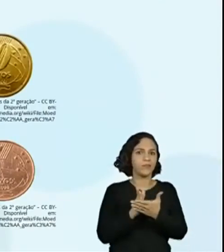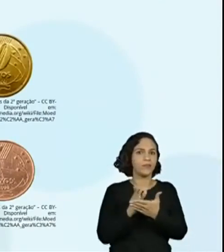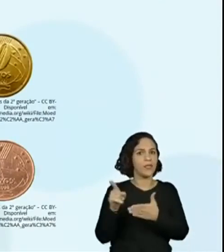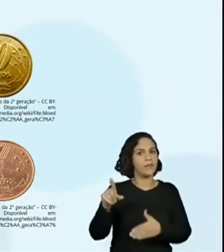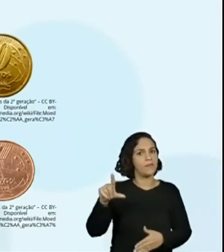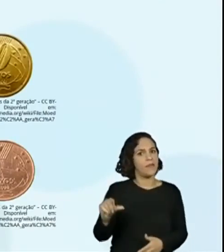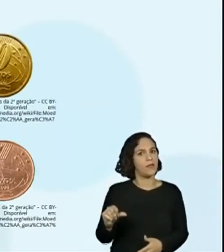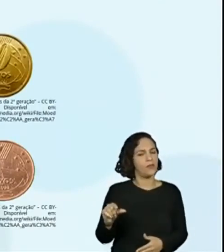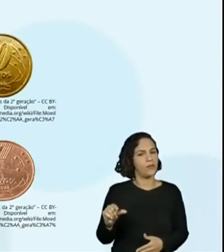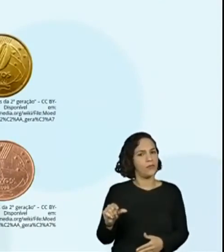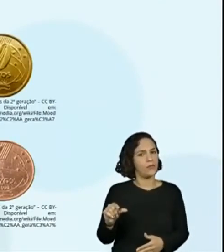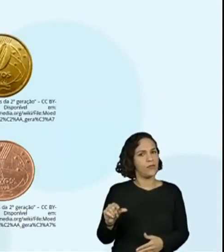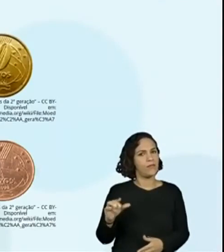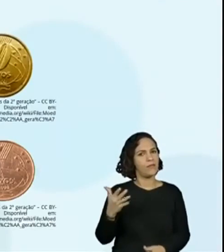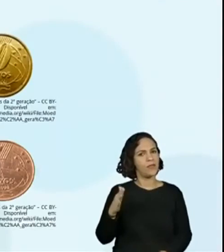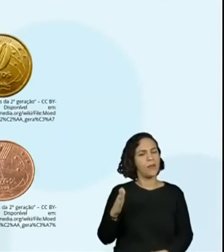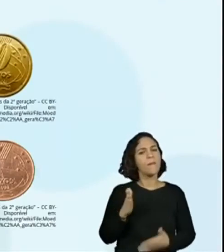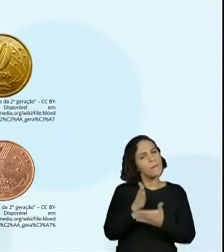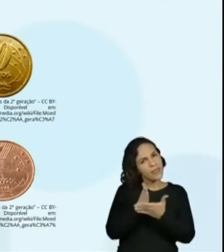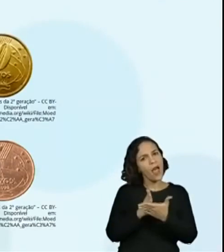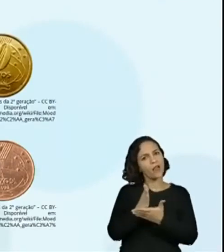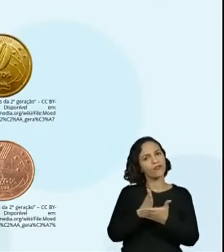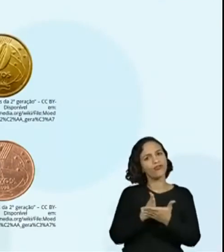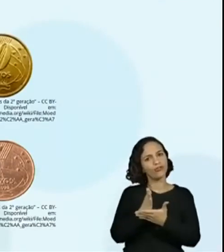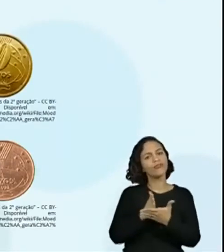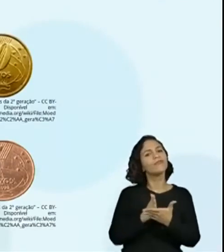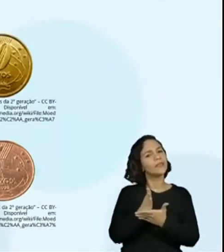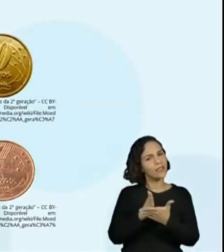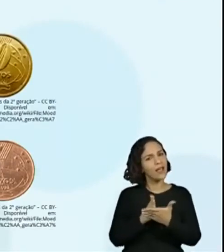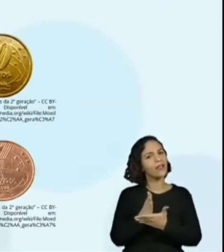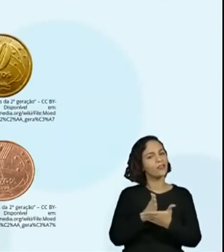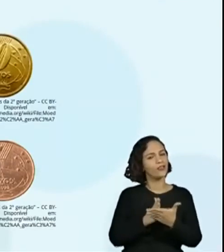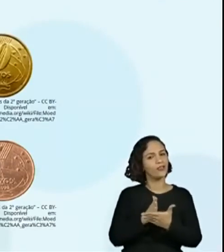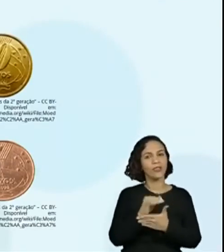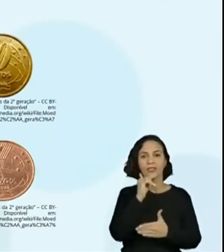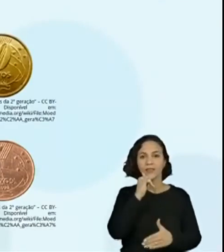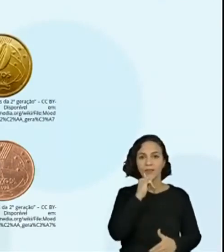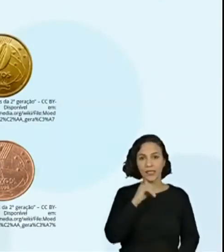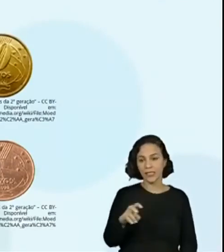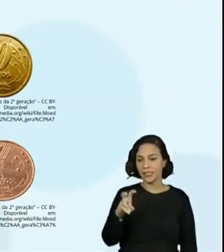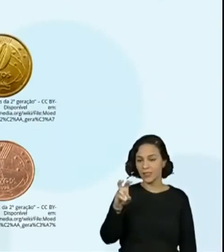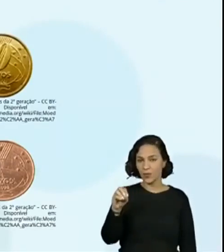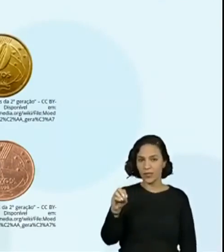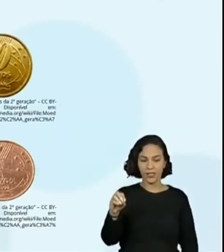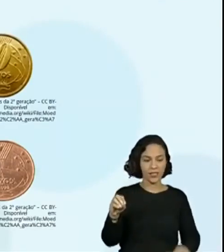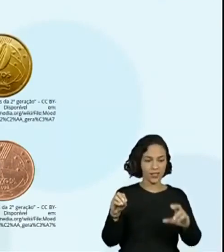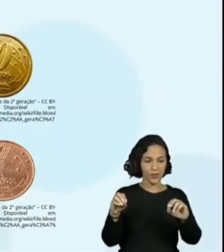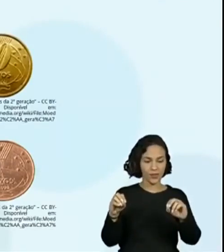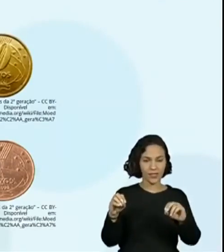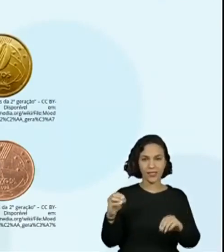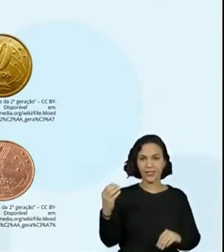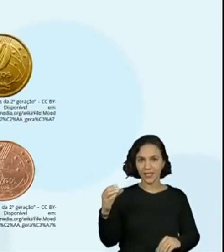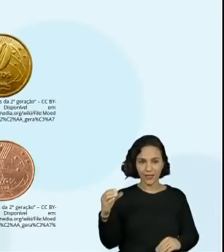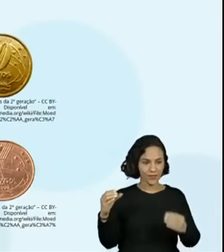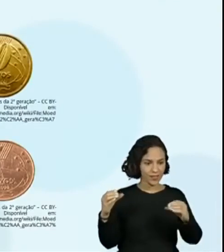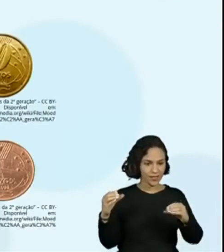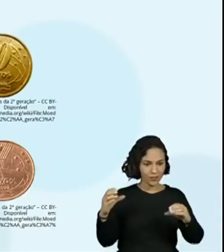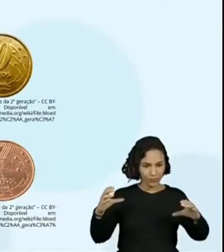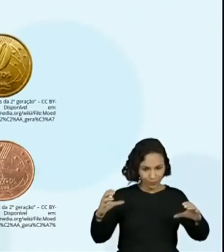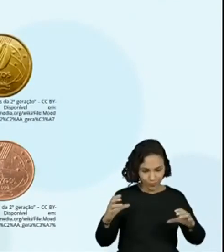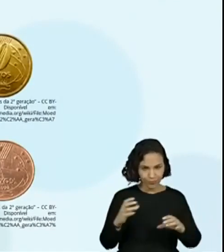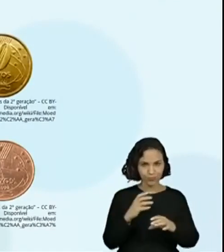real. Vale quanto, mais ou menos? Metade, né? Metade de um real. Muito bem. Nós temos a moeda de